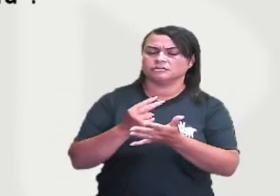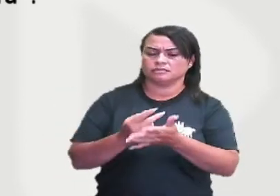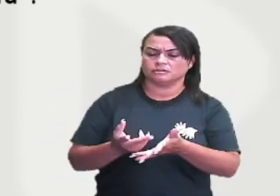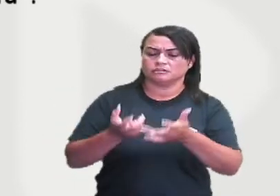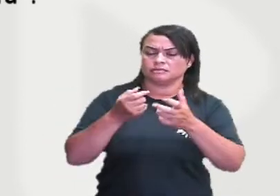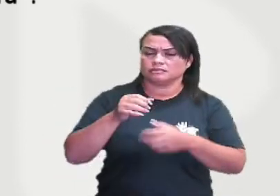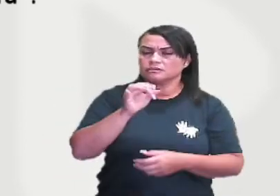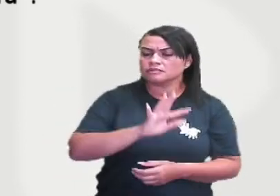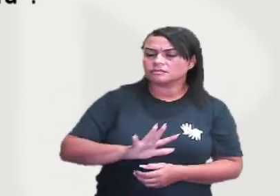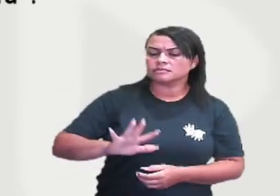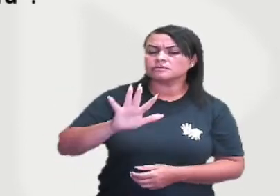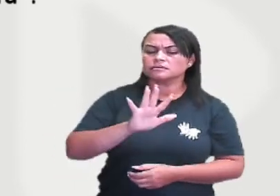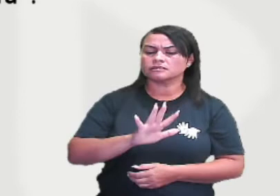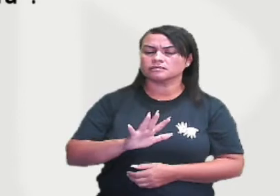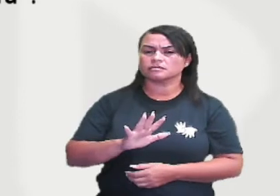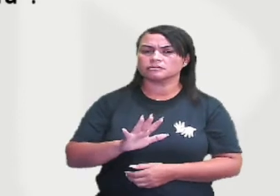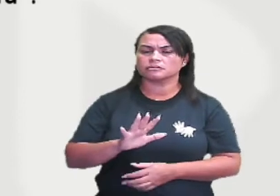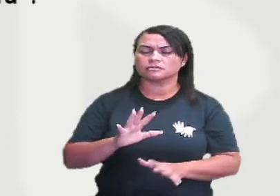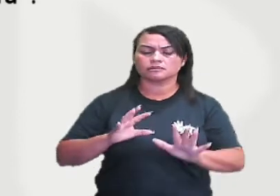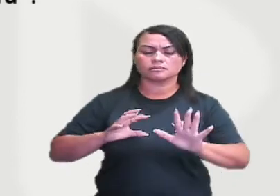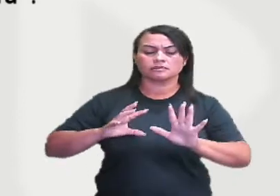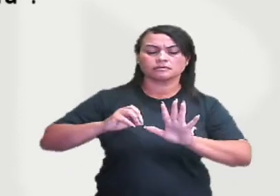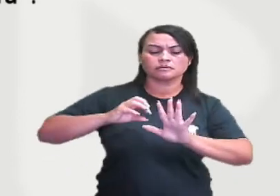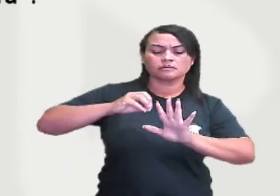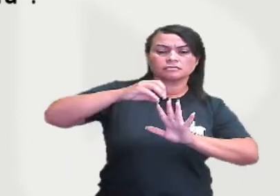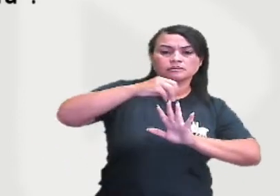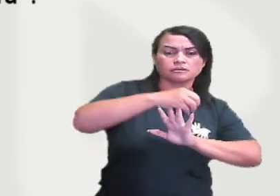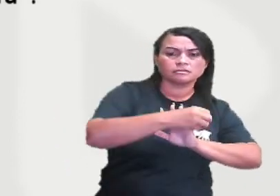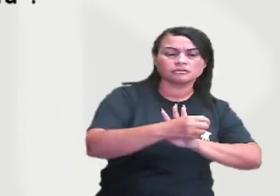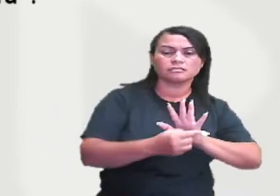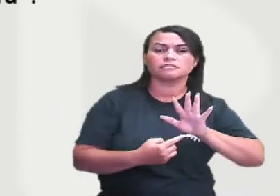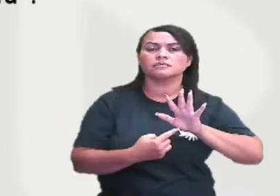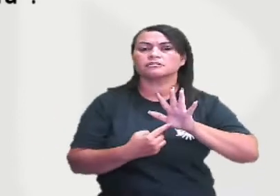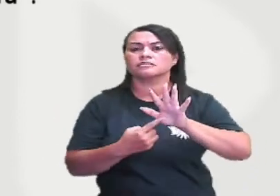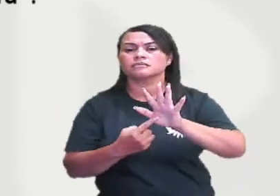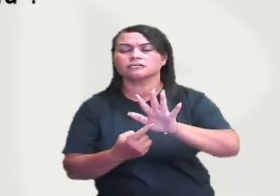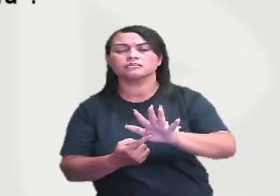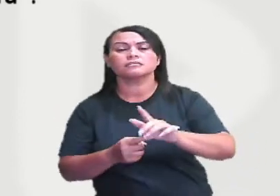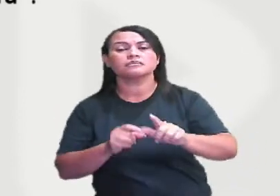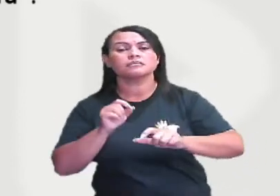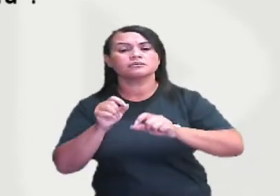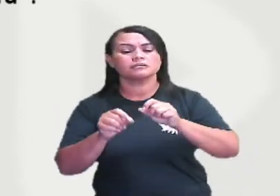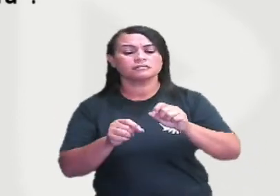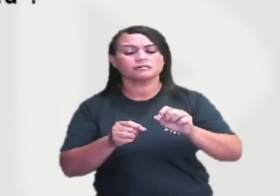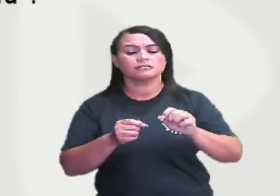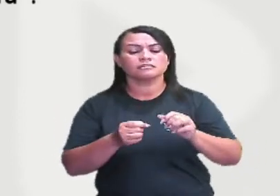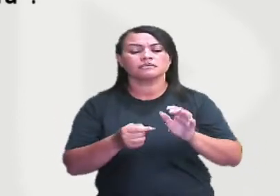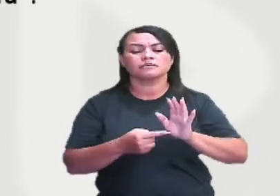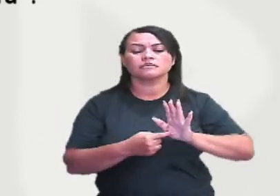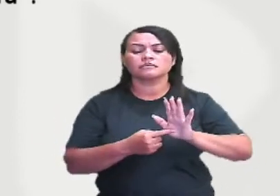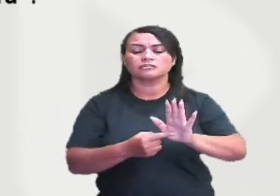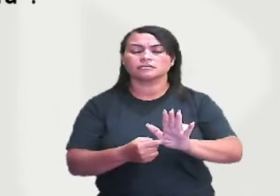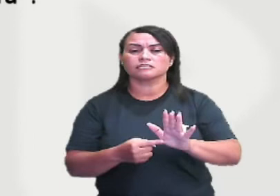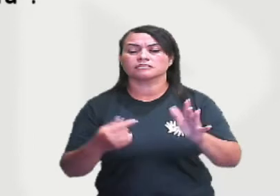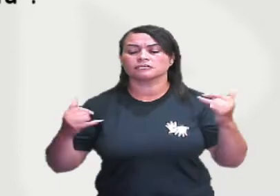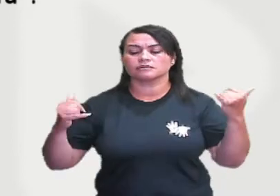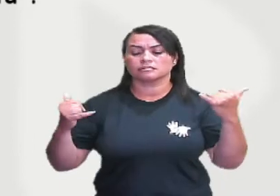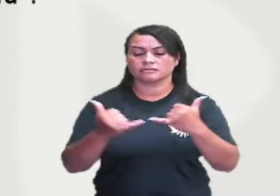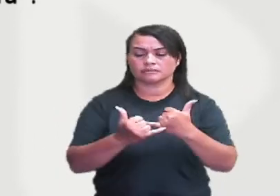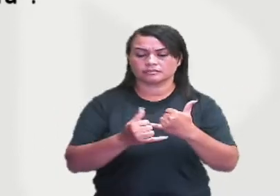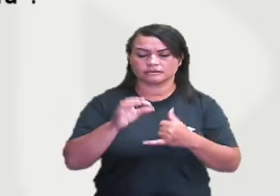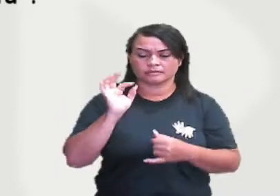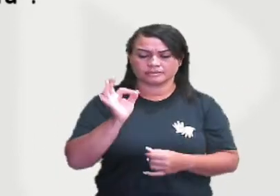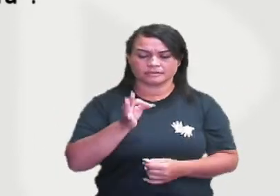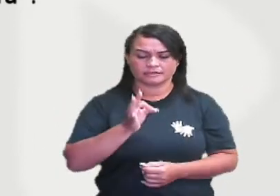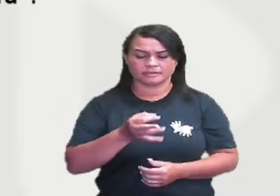visualizarem uma cadeia alimentar, vocês vão observar setas que vão estar direcionando o fluxo de energia, tá certo?